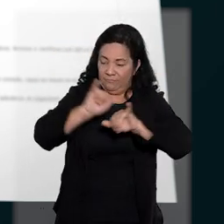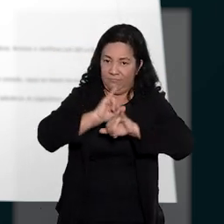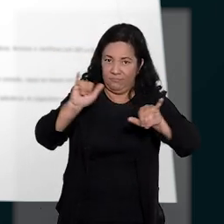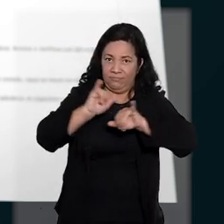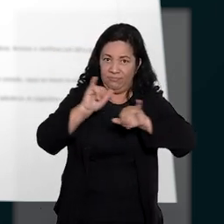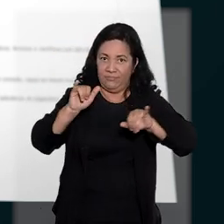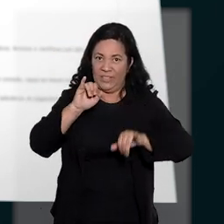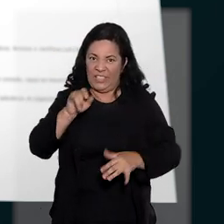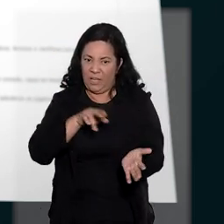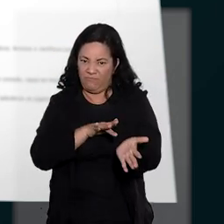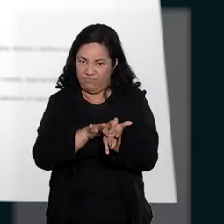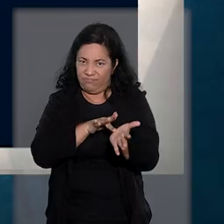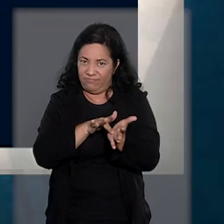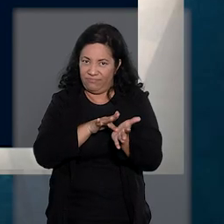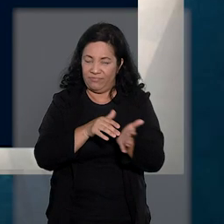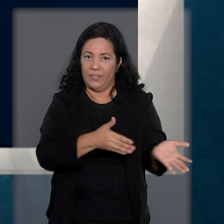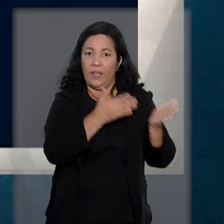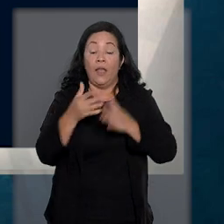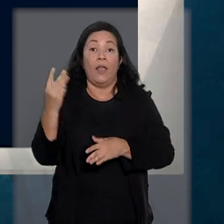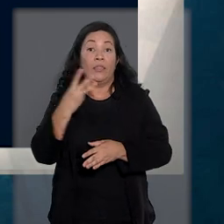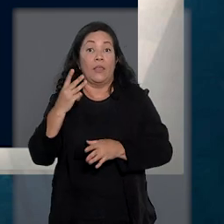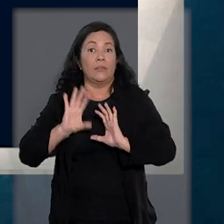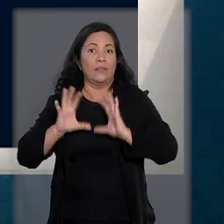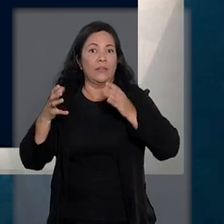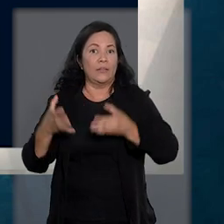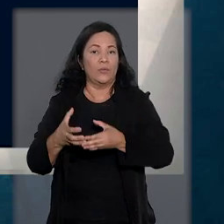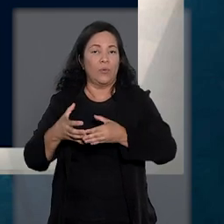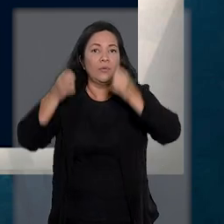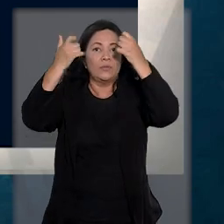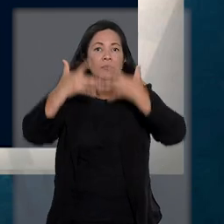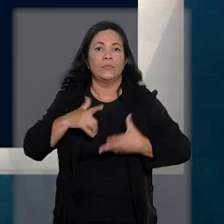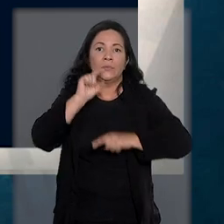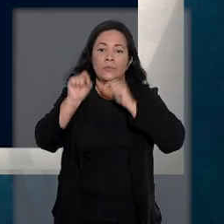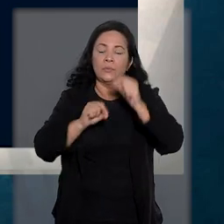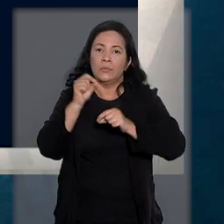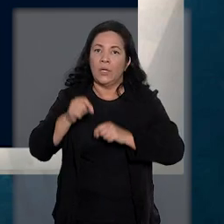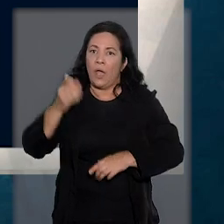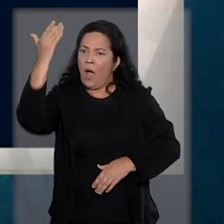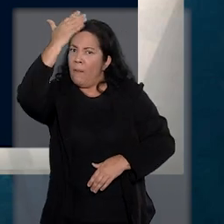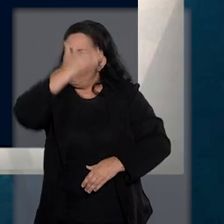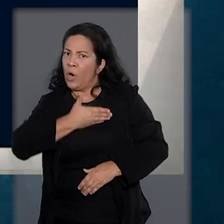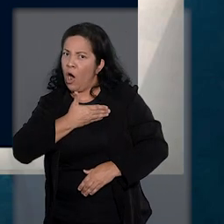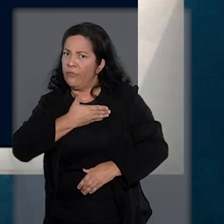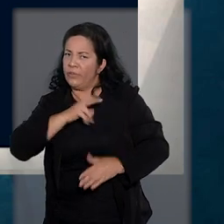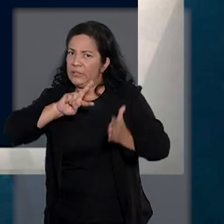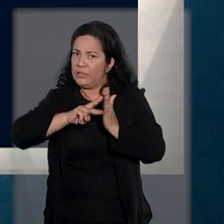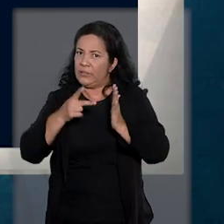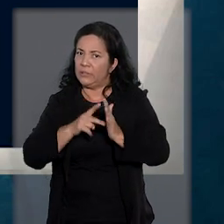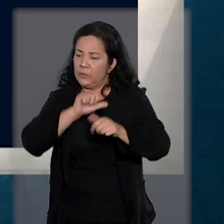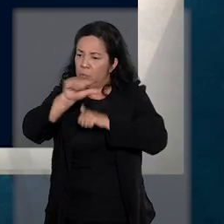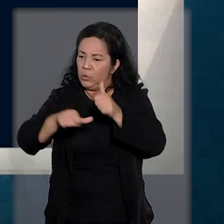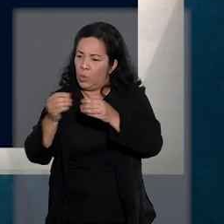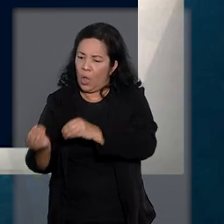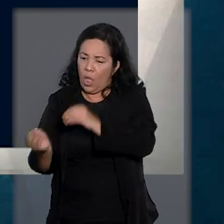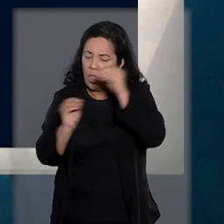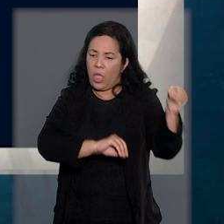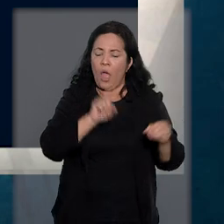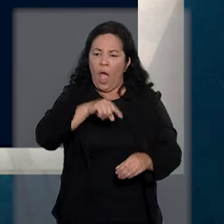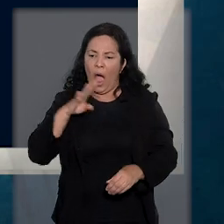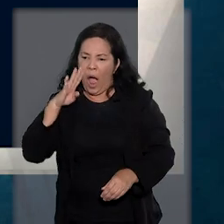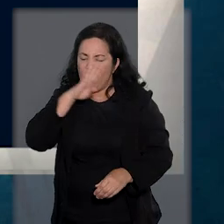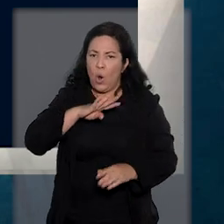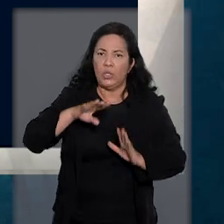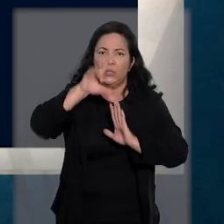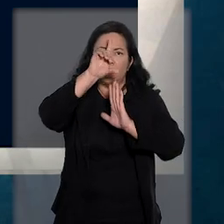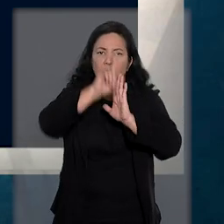supostamente enganosa. Para a terceira turma, a inversão poderia facilitar, em alguns casos, o abuso do direito